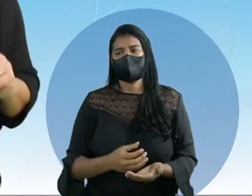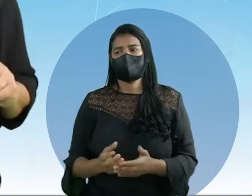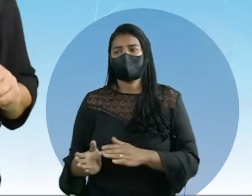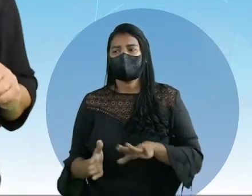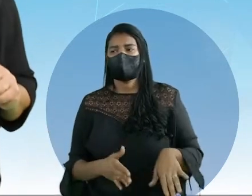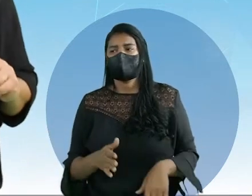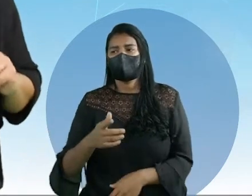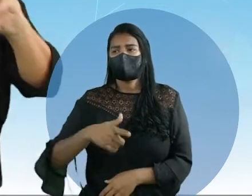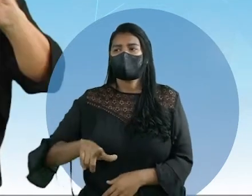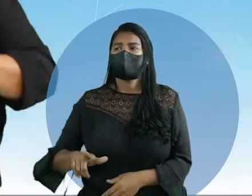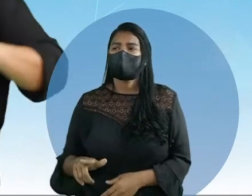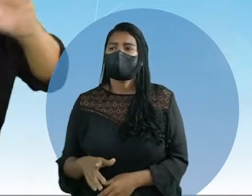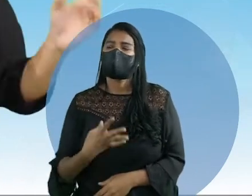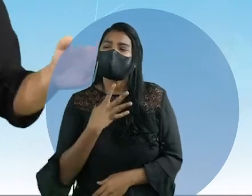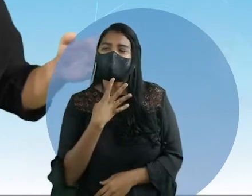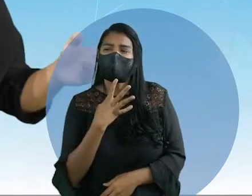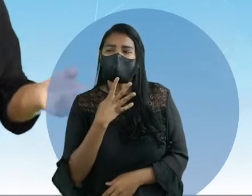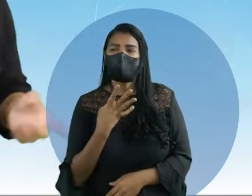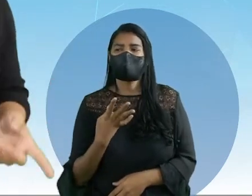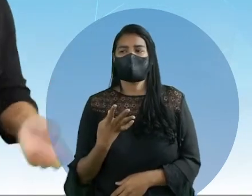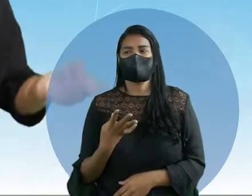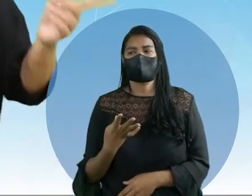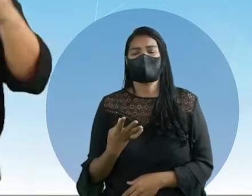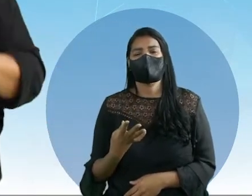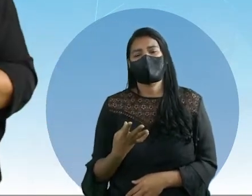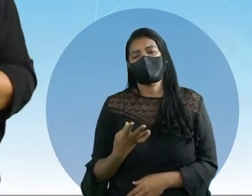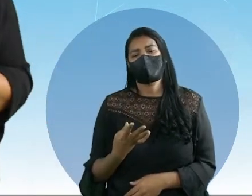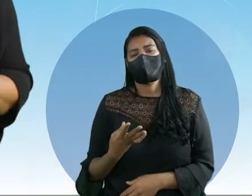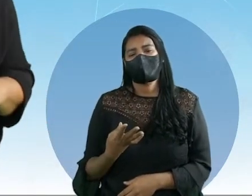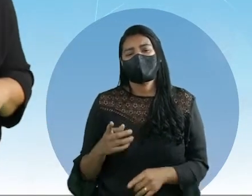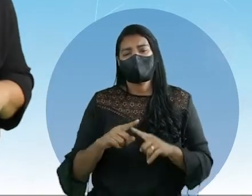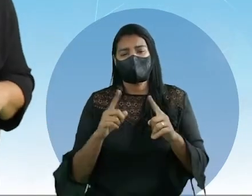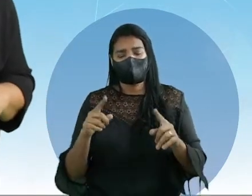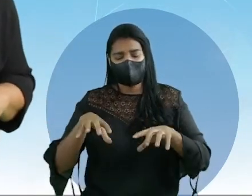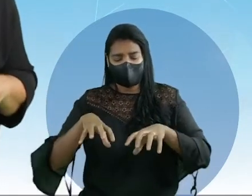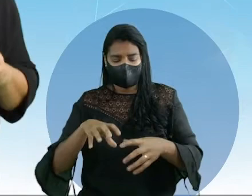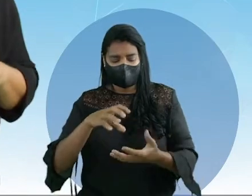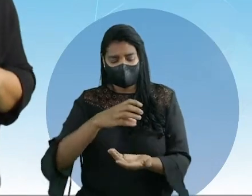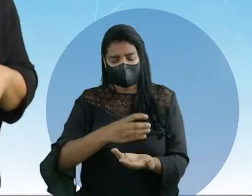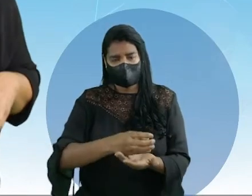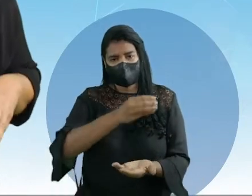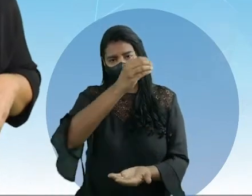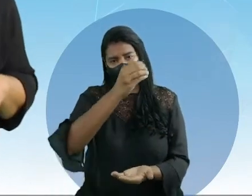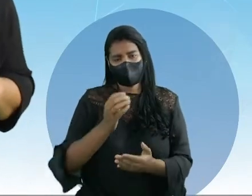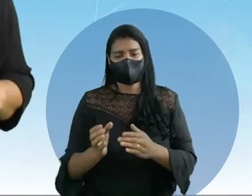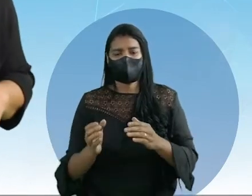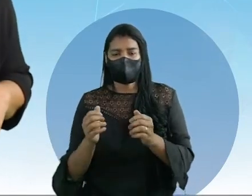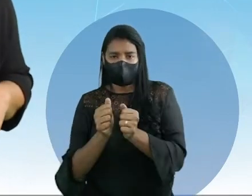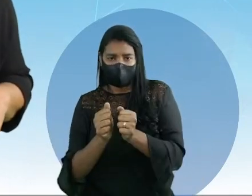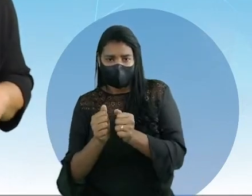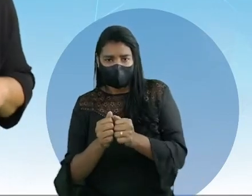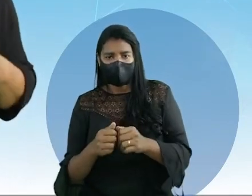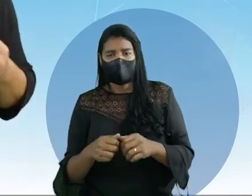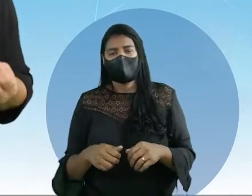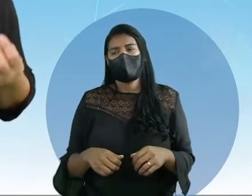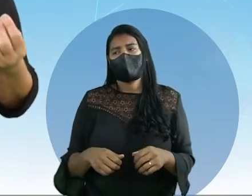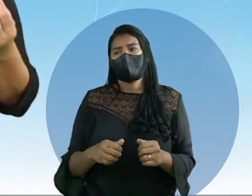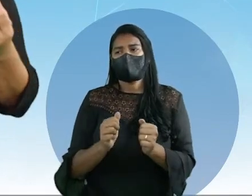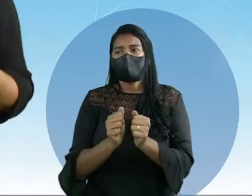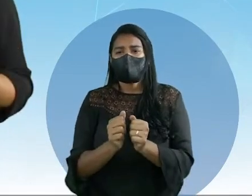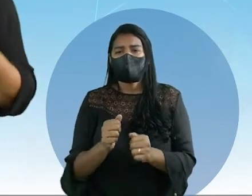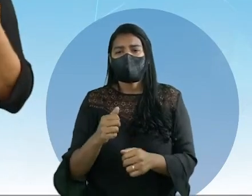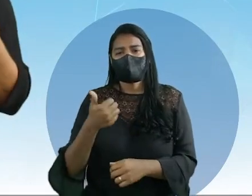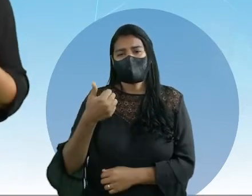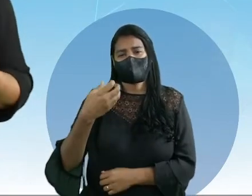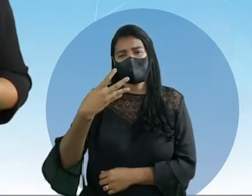Atal das Rocas. Muita gente conhece mais o Fernando de Noronha, né? Não conhece muito a Atal das Rocas, não. E fica próxima também daqui. Fica a